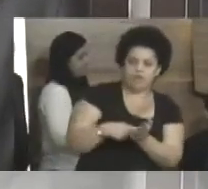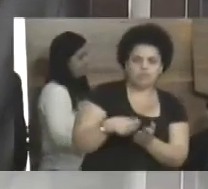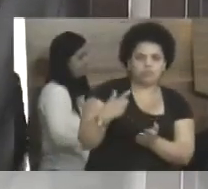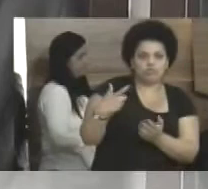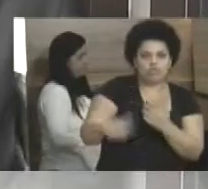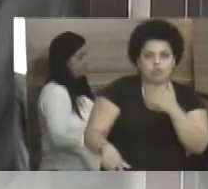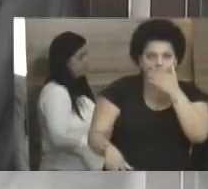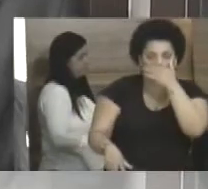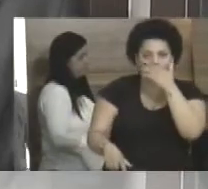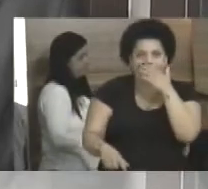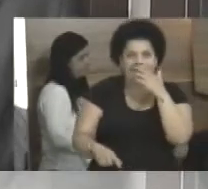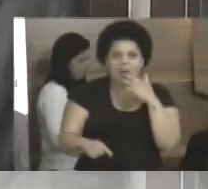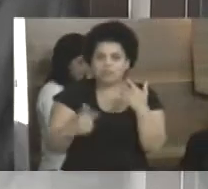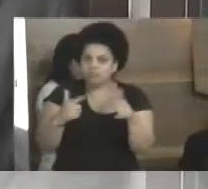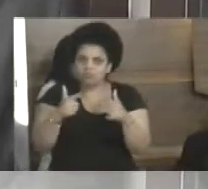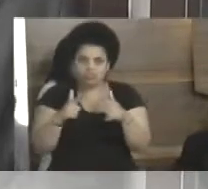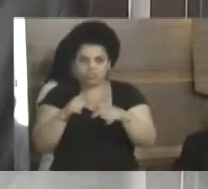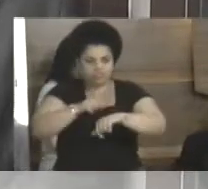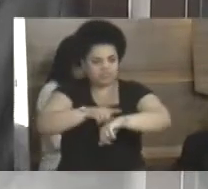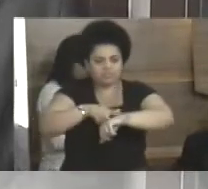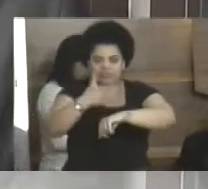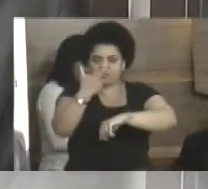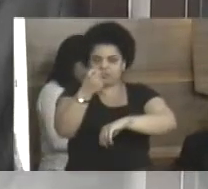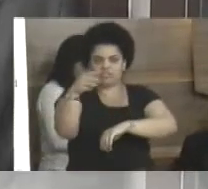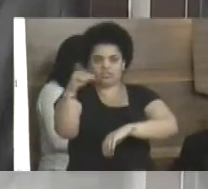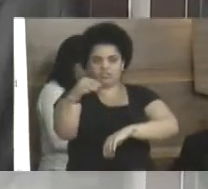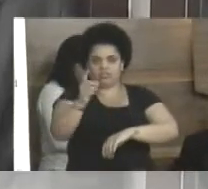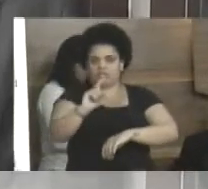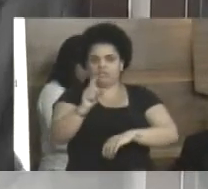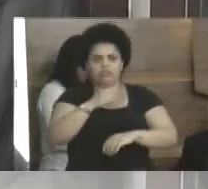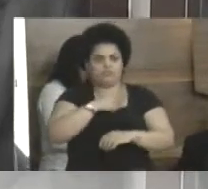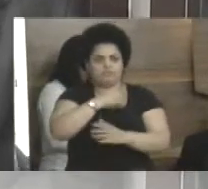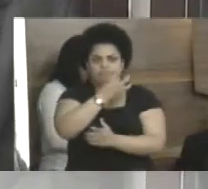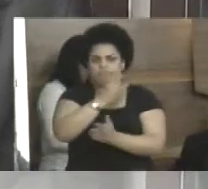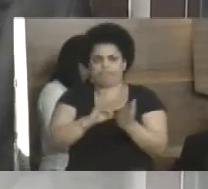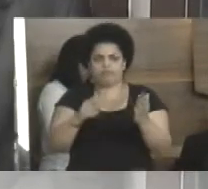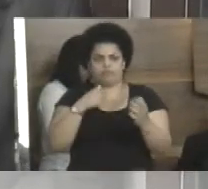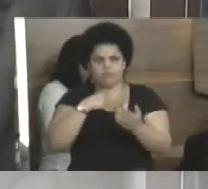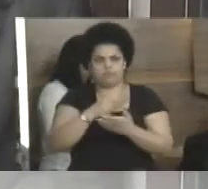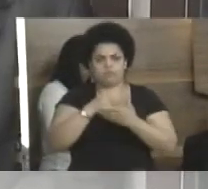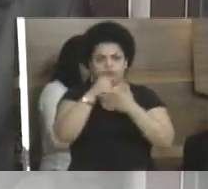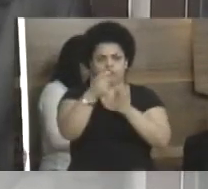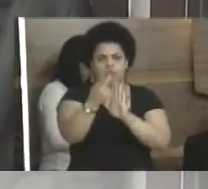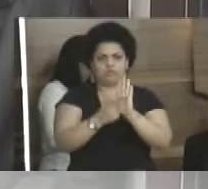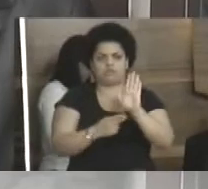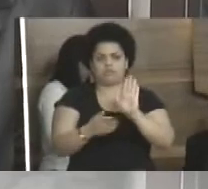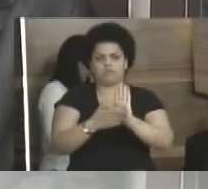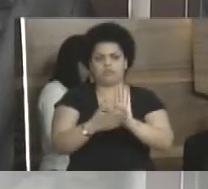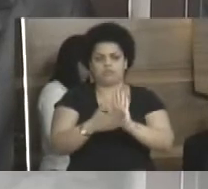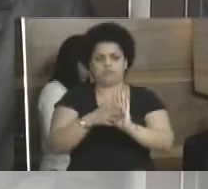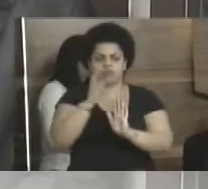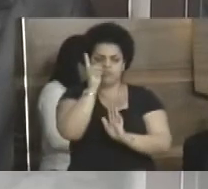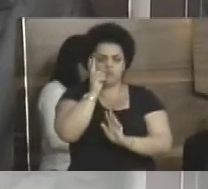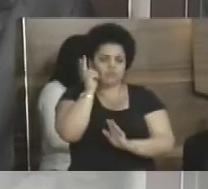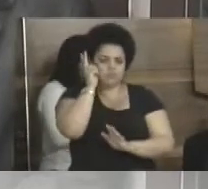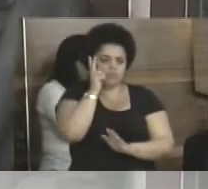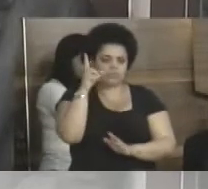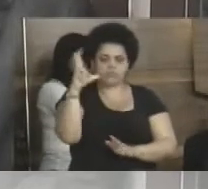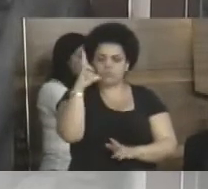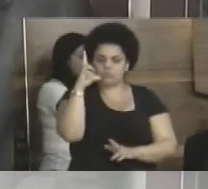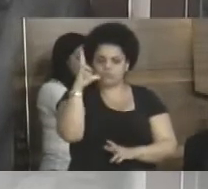novo, não tinha passado. Então, eu sou contra, vou apoiar aqui o projeto de lei da vereadora